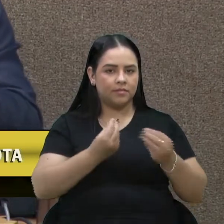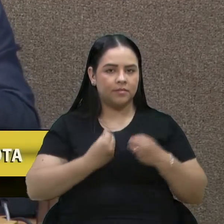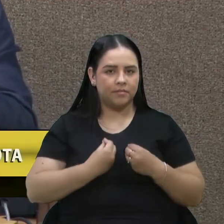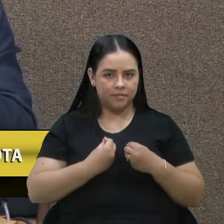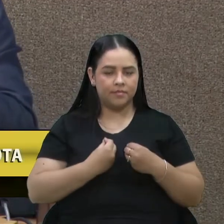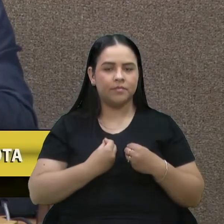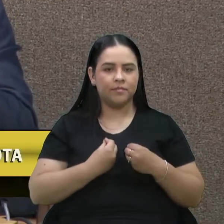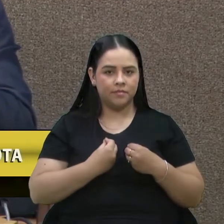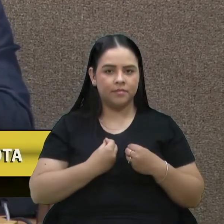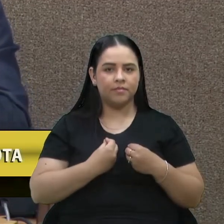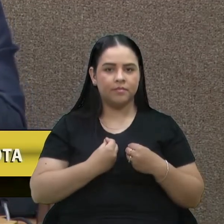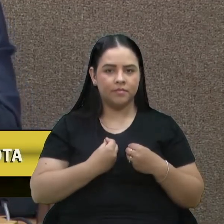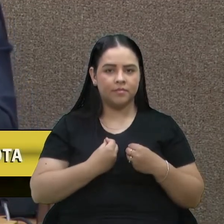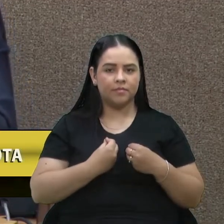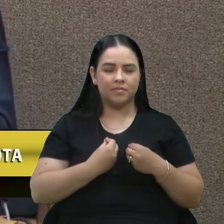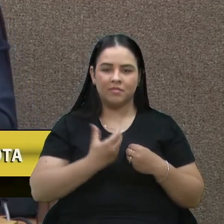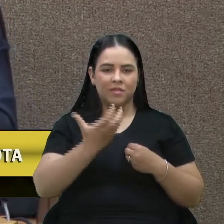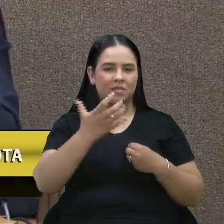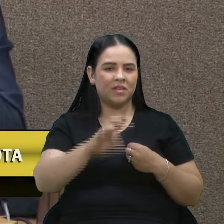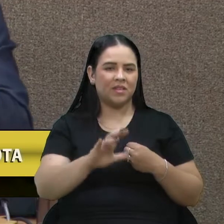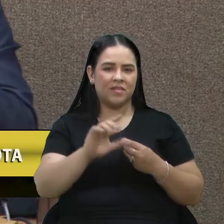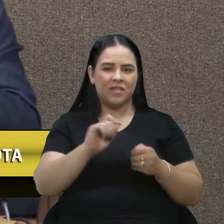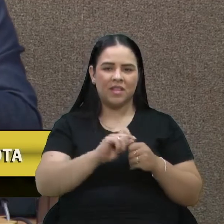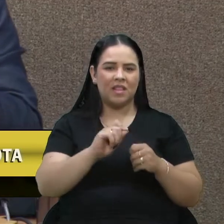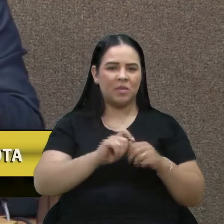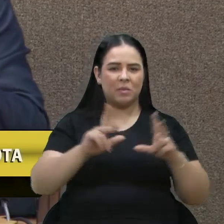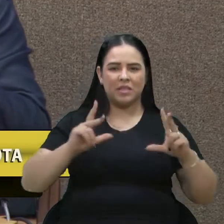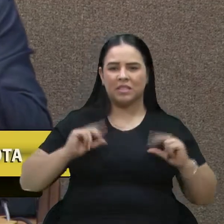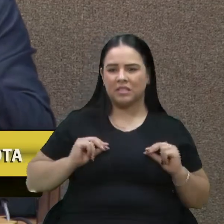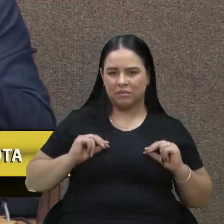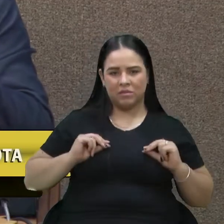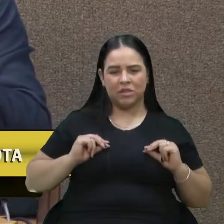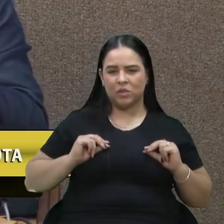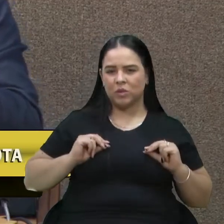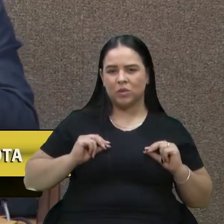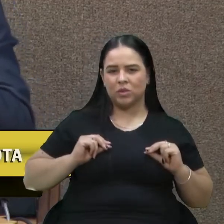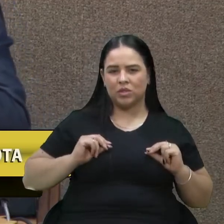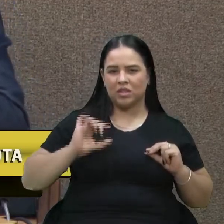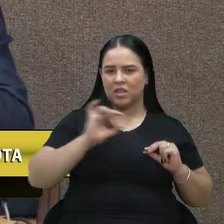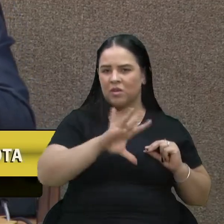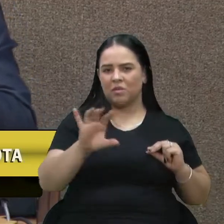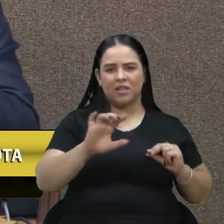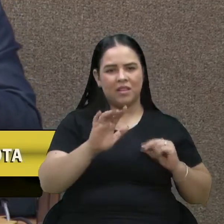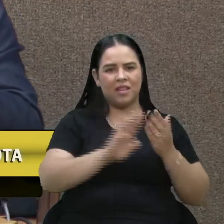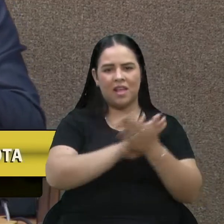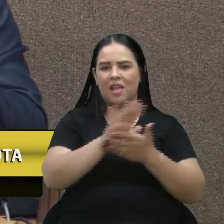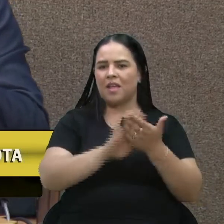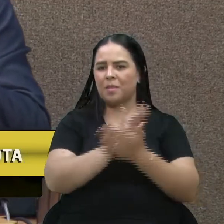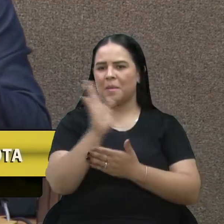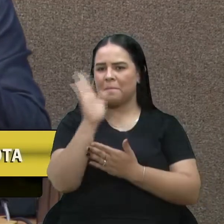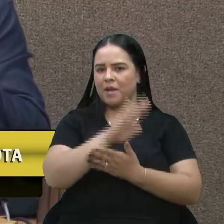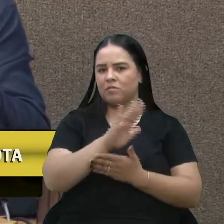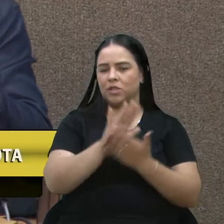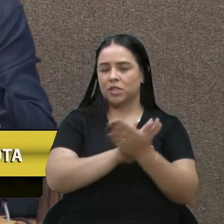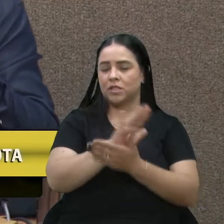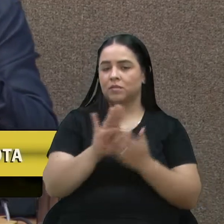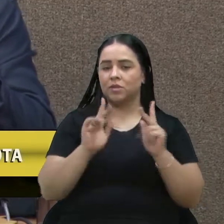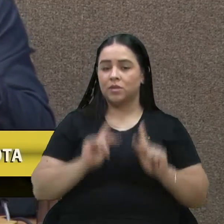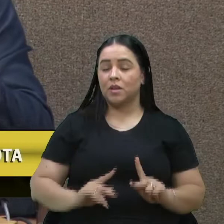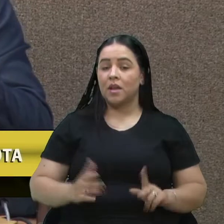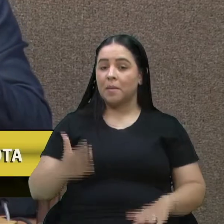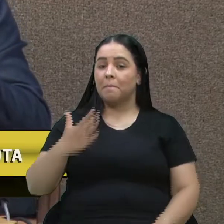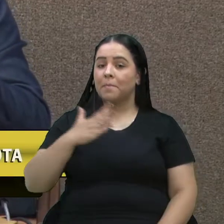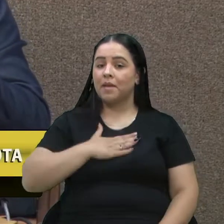sem querer desmerecer ninguém e sem querer ofender ninguém. Mas, na minha